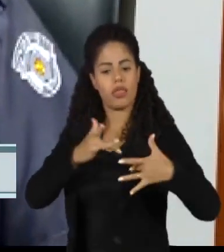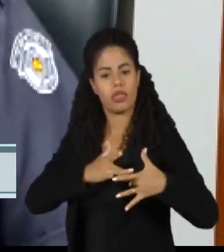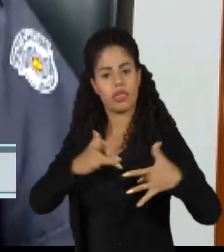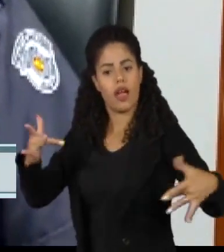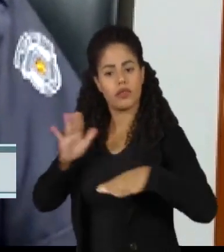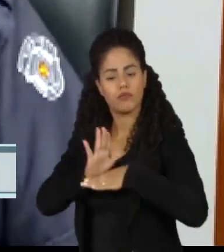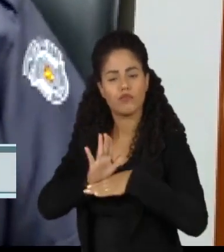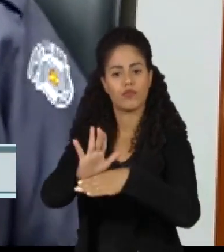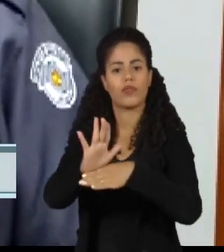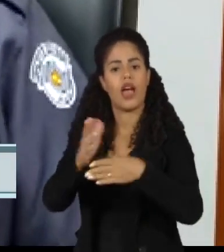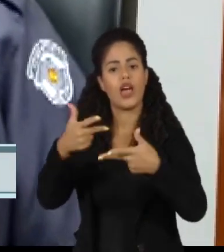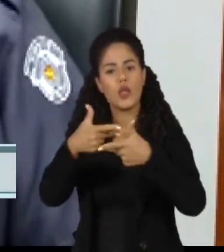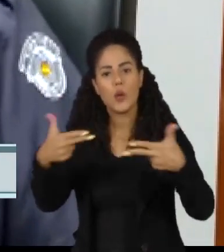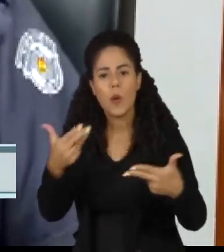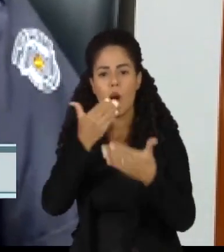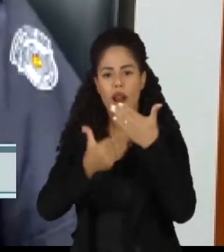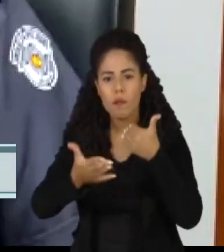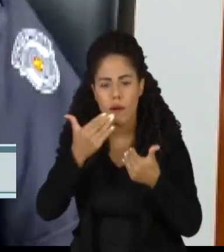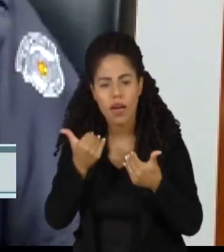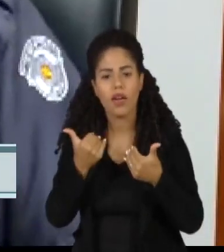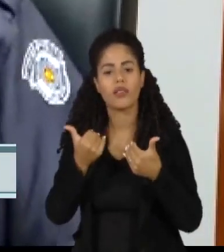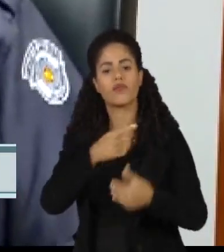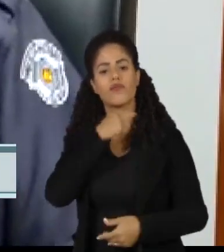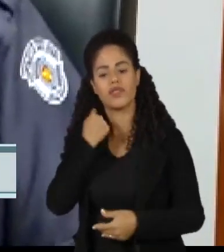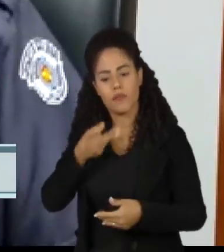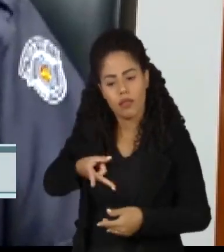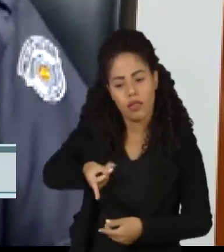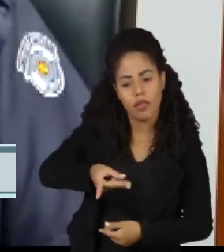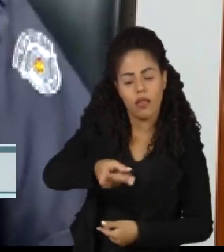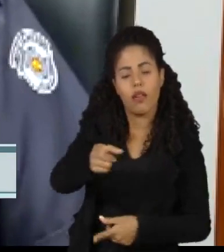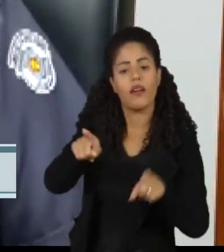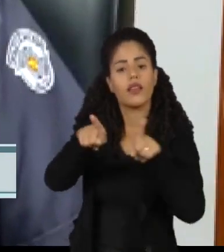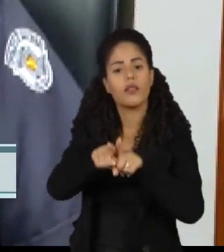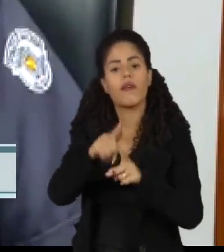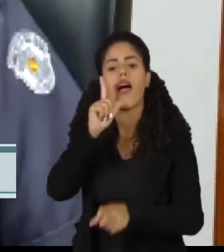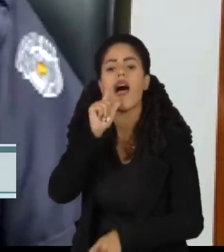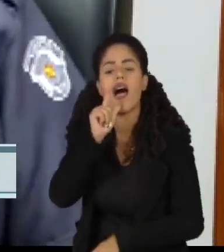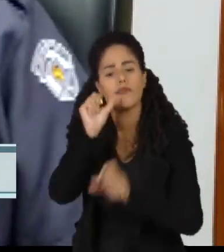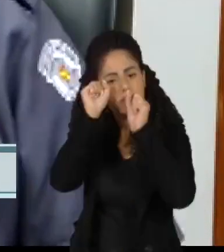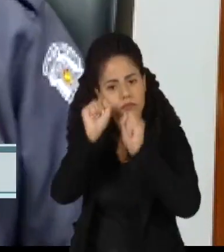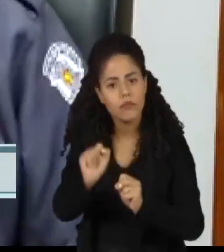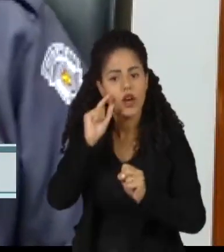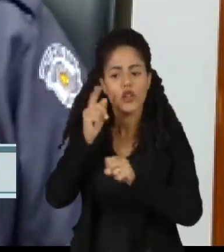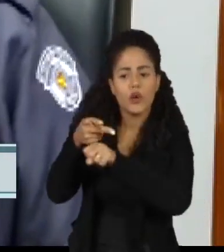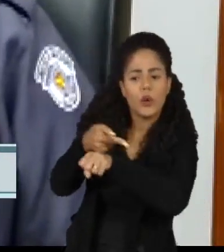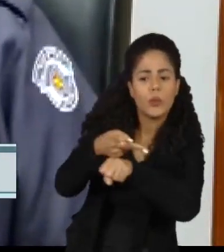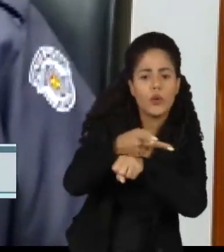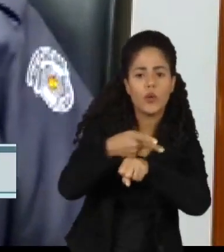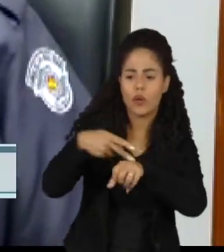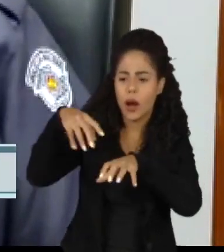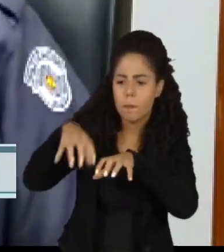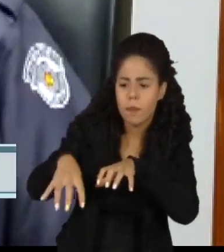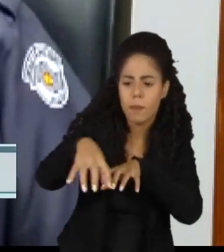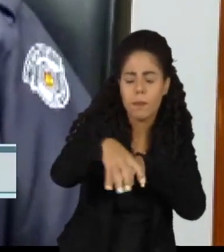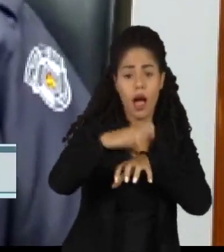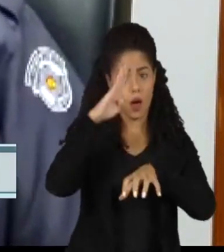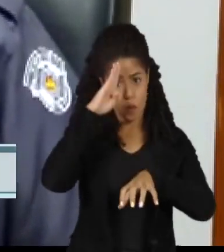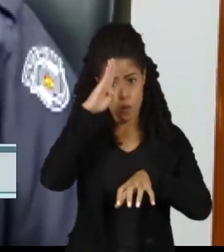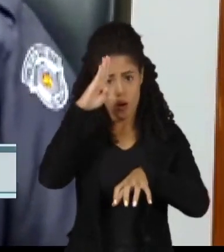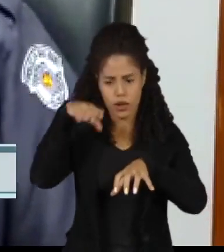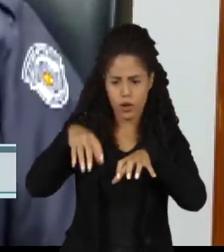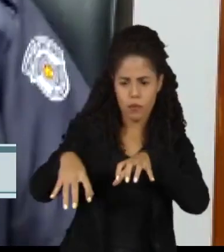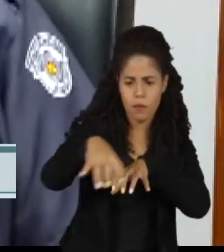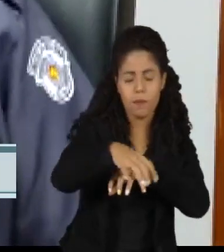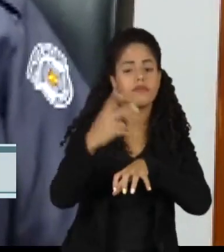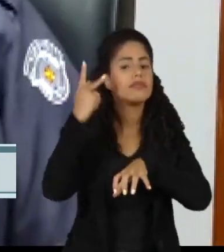perecíveis, com cobertores, com água principalmente, você pode procurar qualquer quartel da Polícia Militar no estado de São